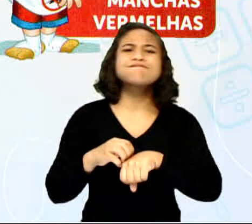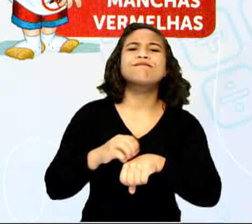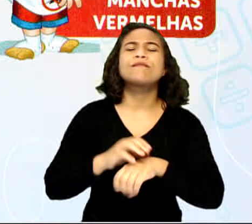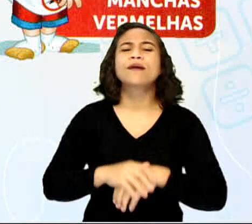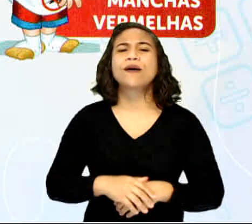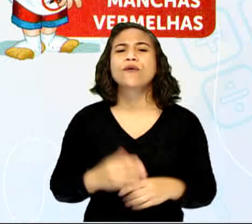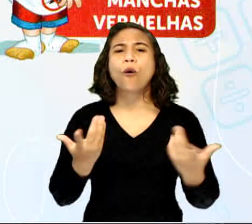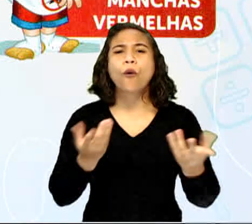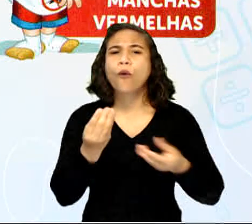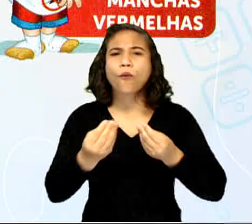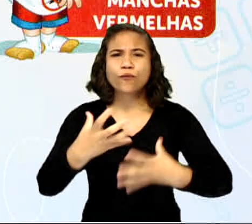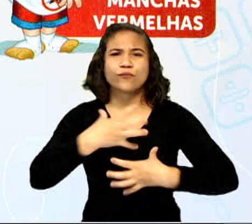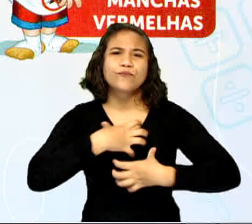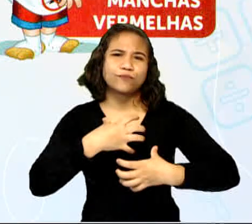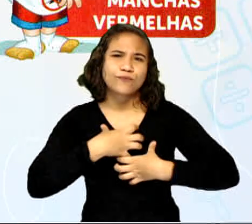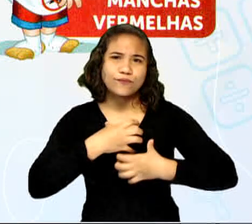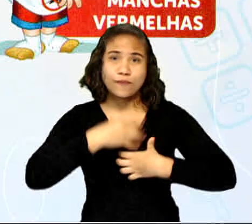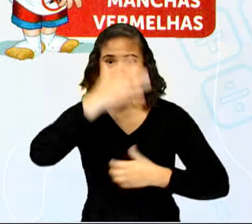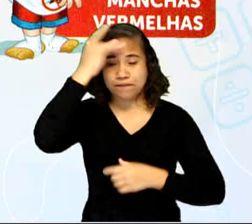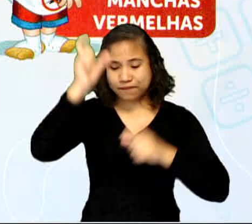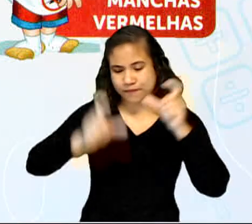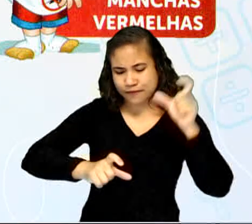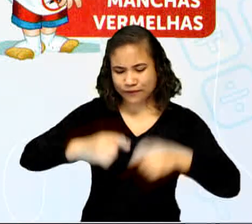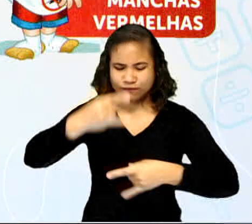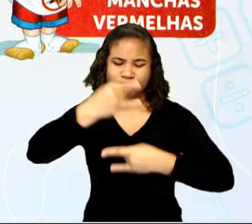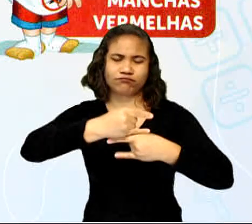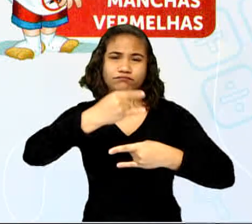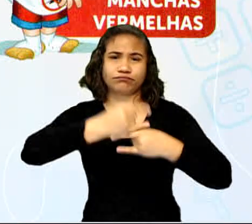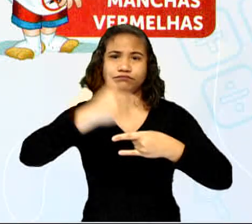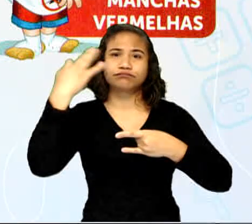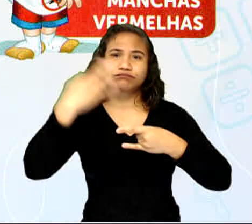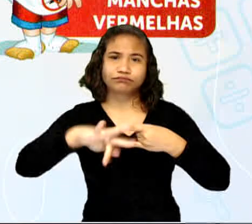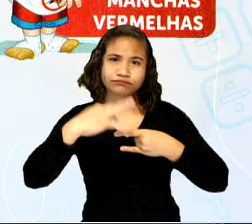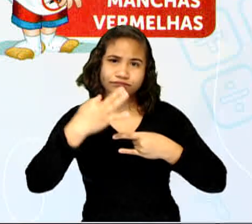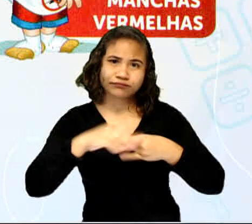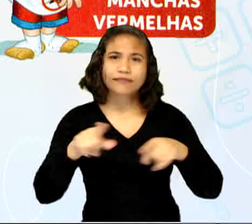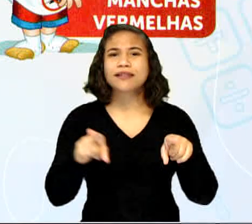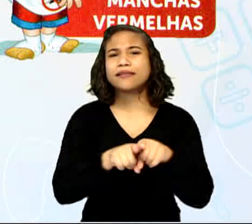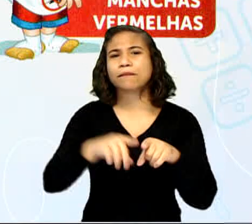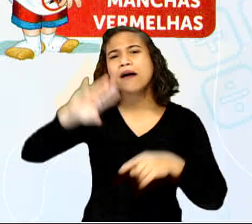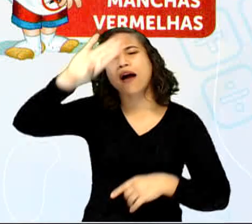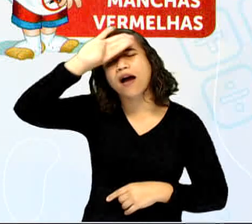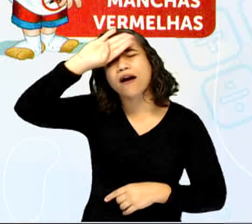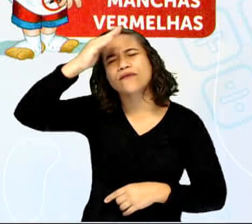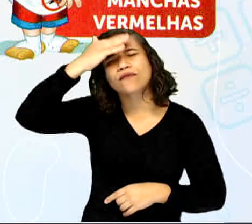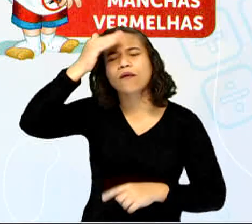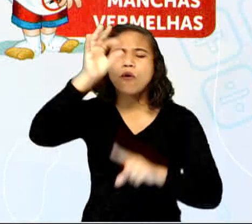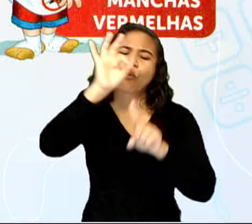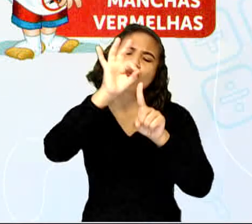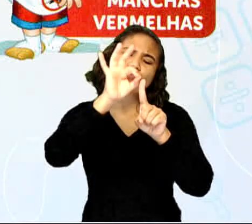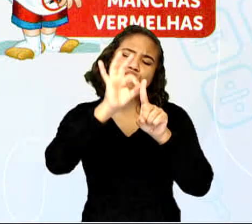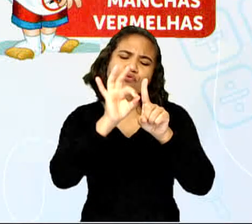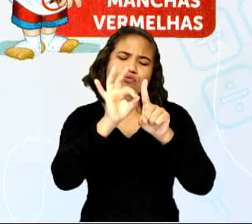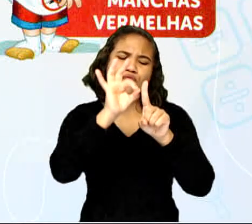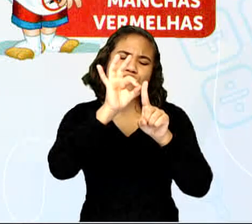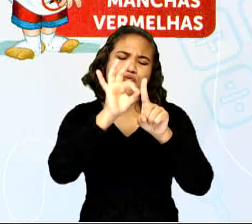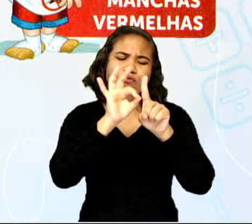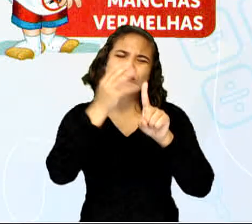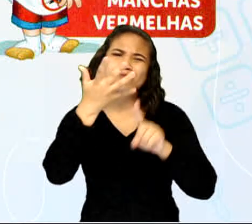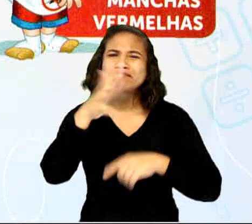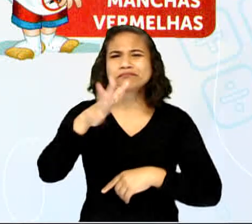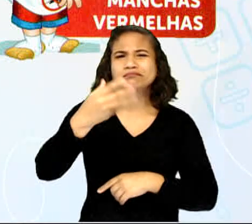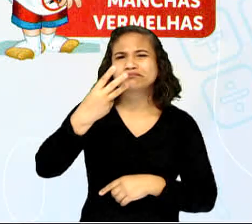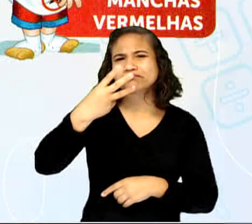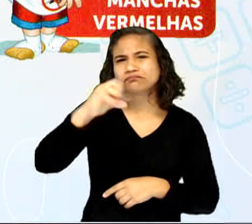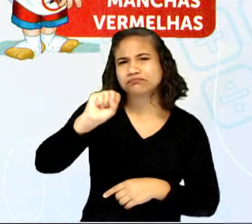provoca nas pessoas, dor nas costas, a febre é baixa, chega em torno de 38